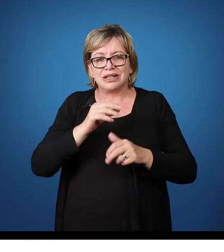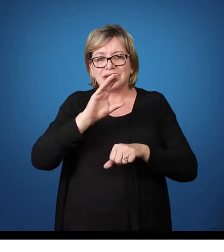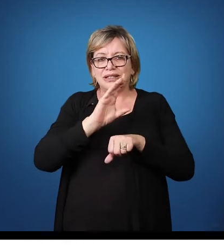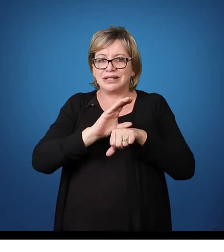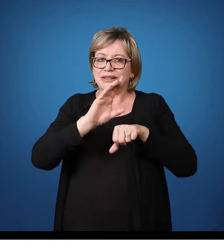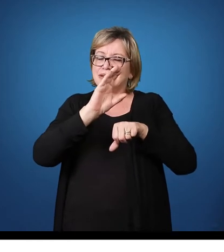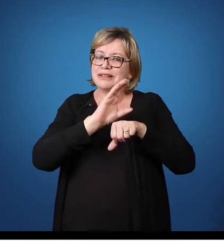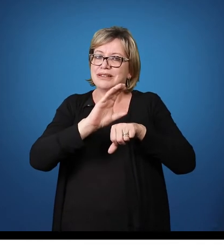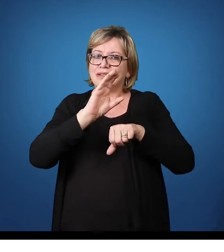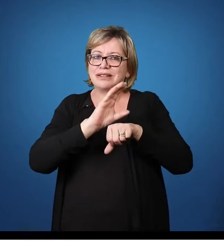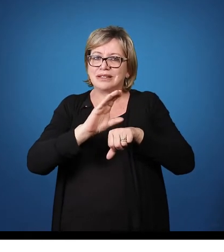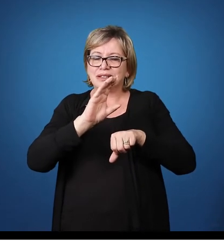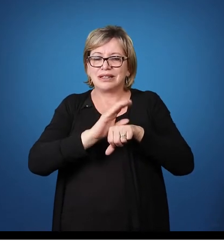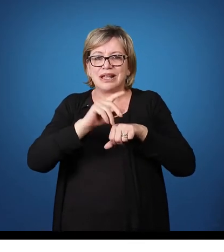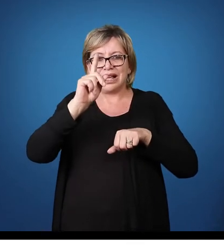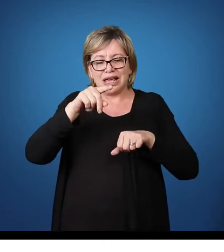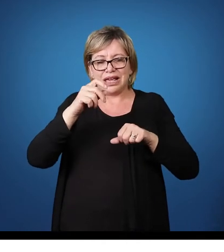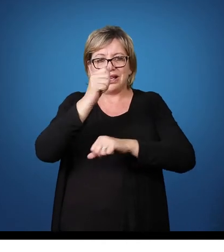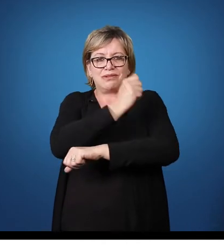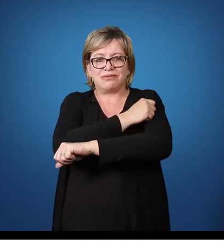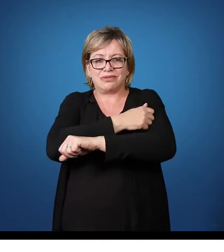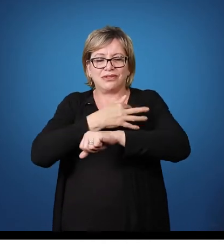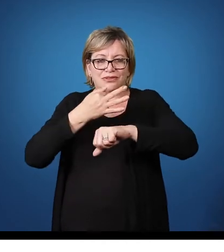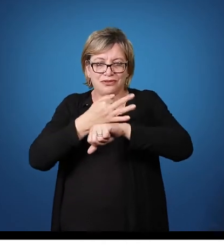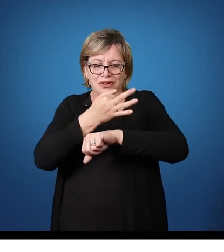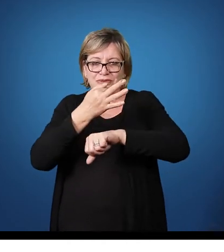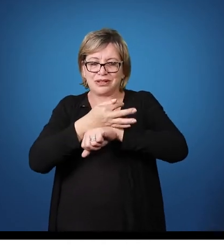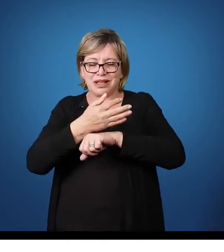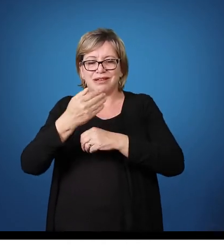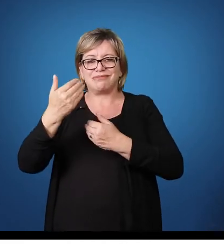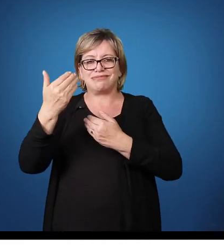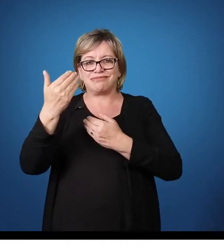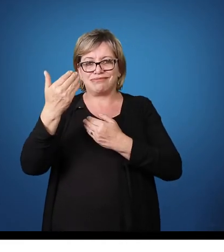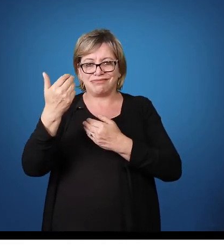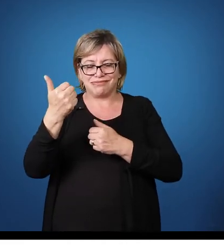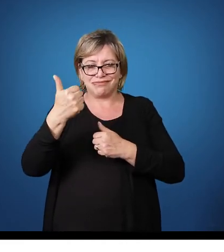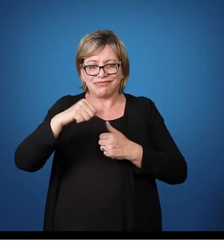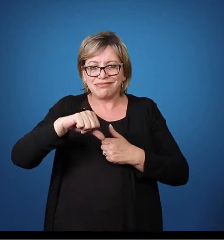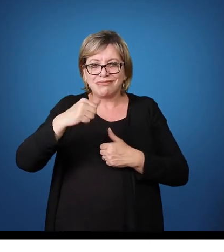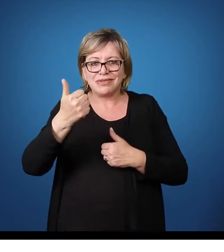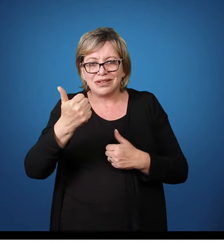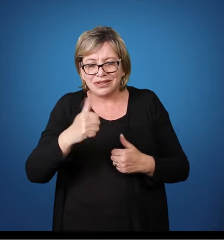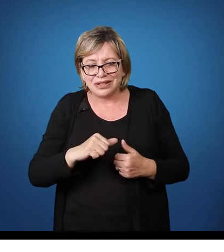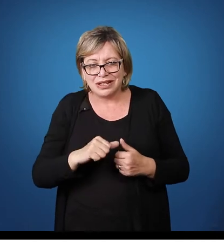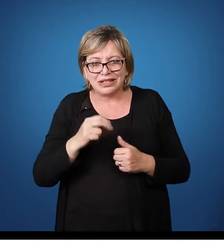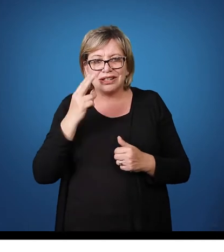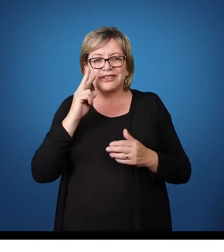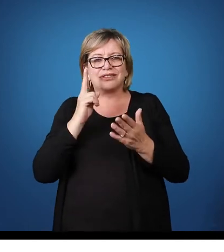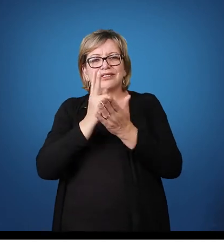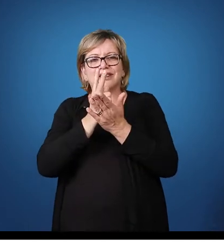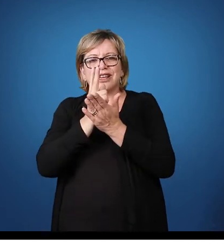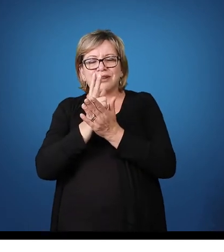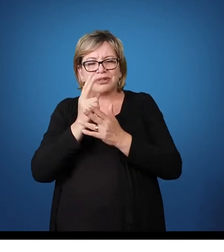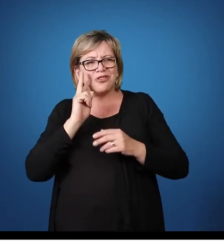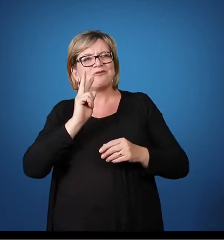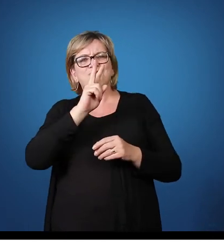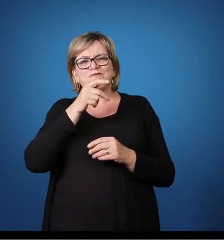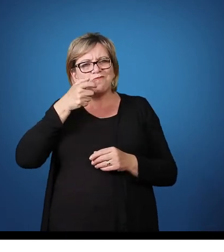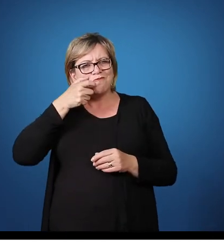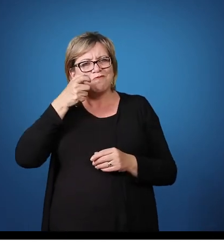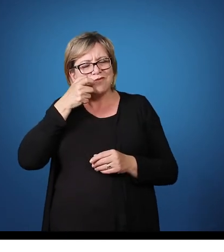os alunos que faltaram no dia da avaliação. Então, a partir disso, nós conseguimos voltar novamente,